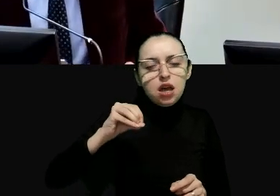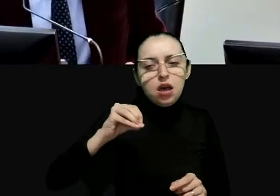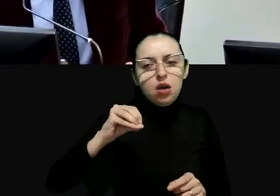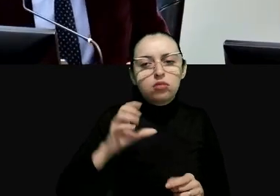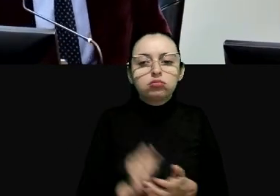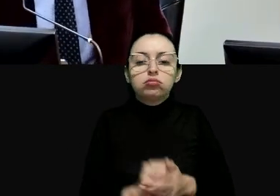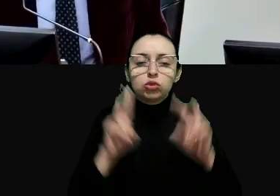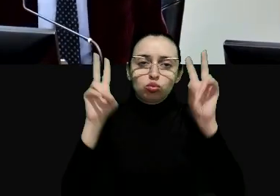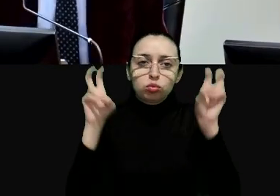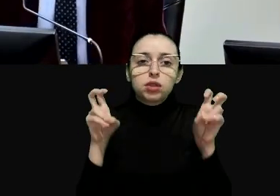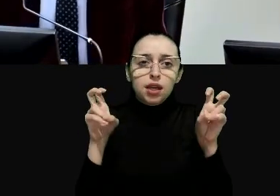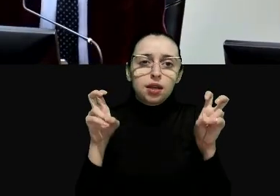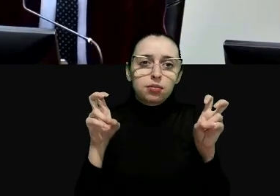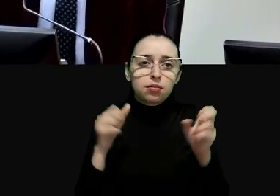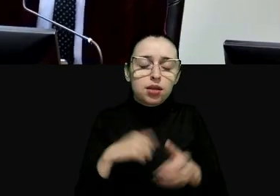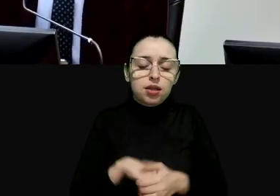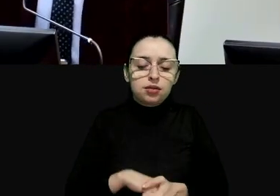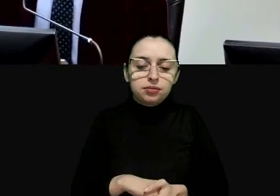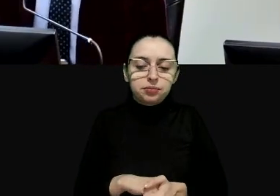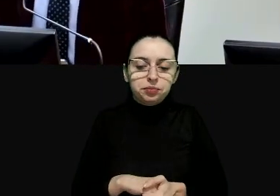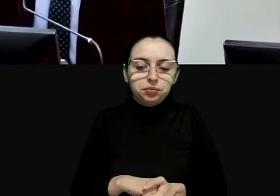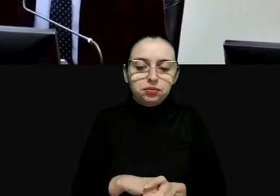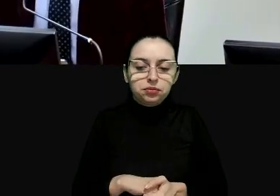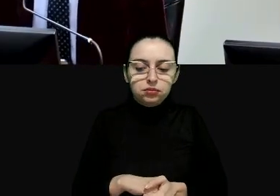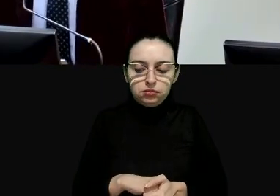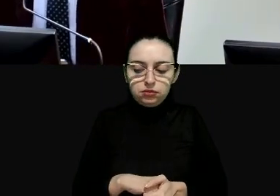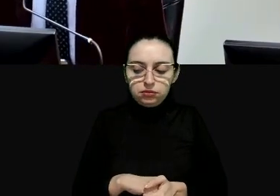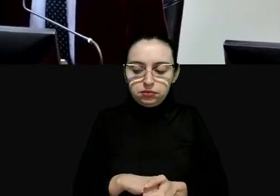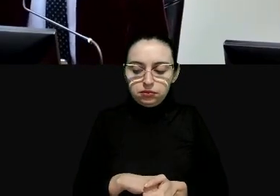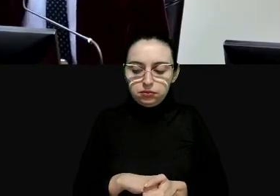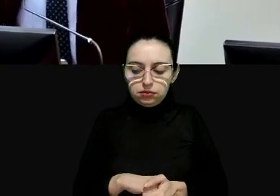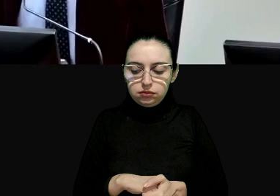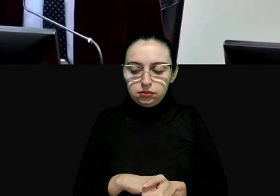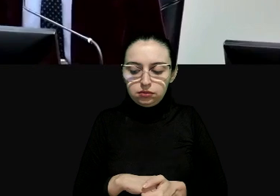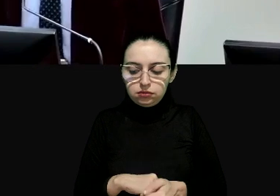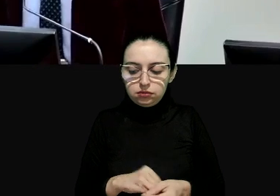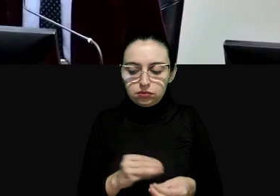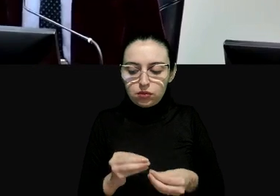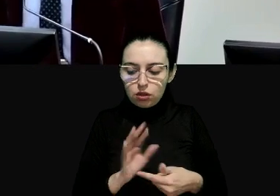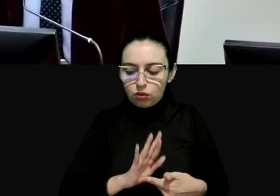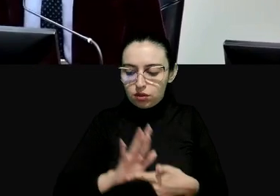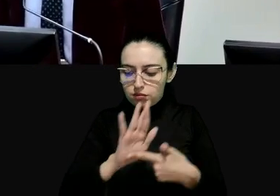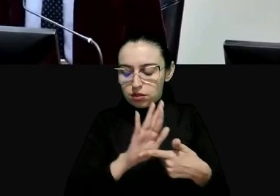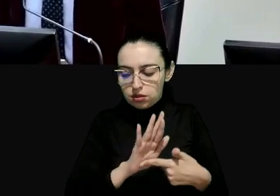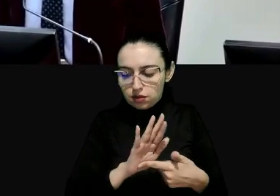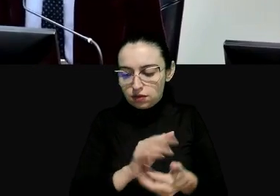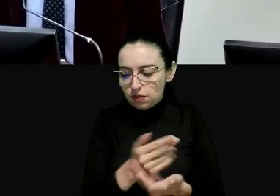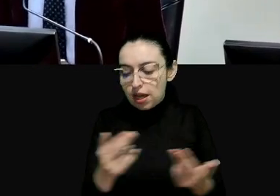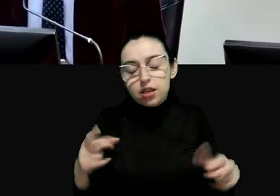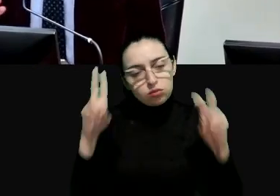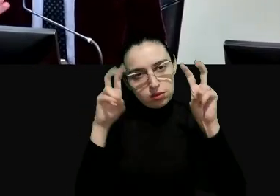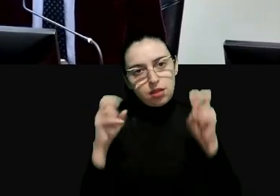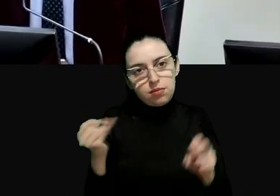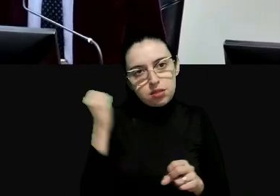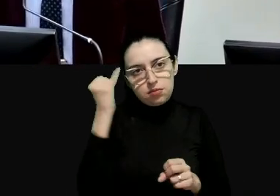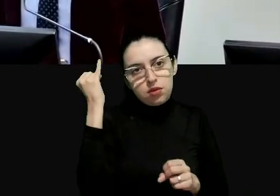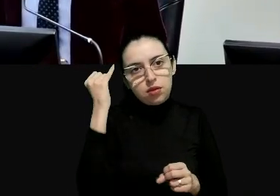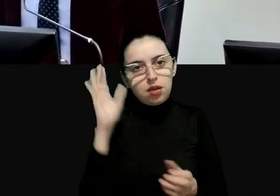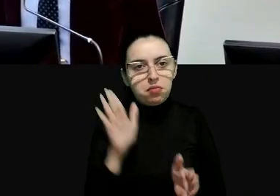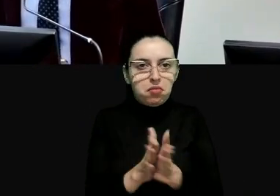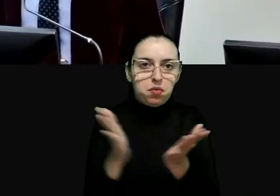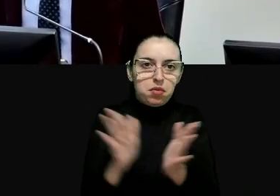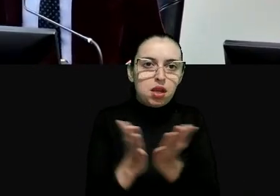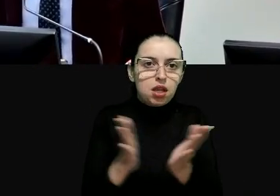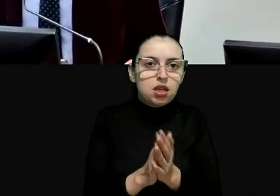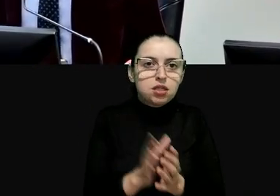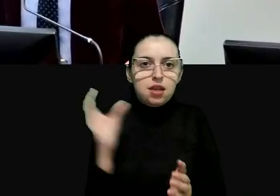comissionada Flavia Pioveson a comissão a contribuição para muitos temas importantes como a